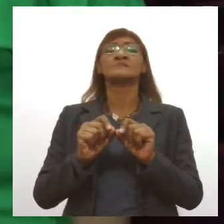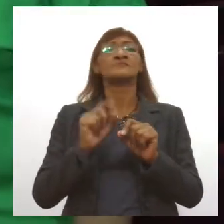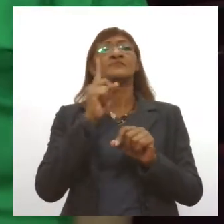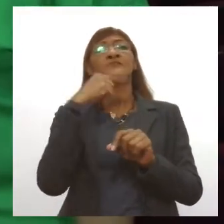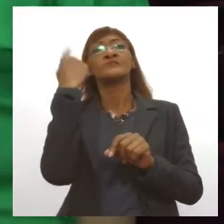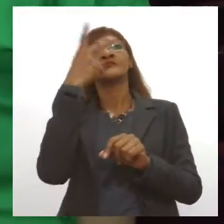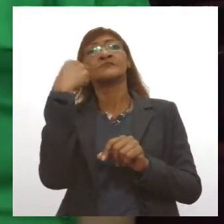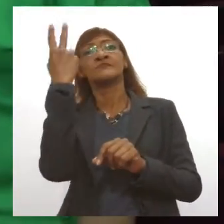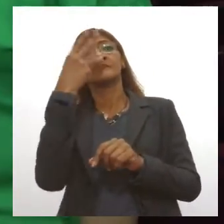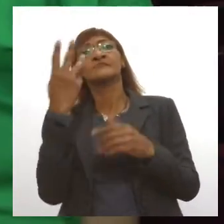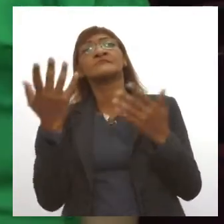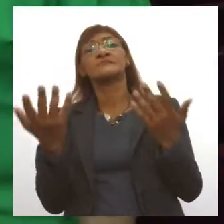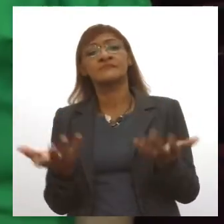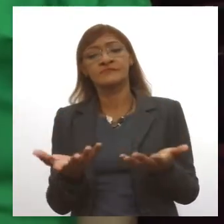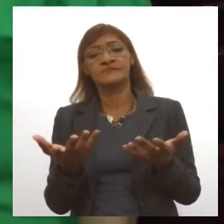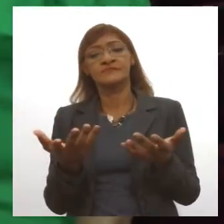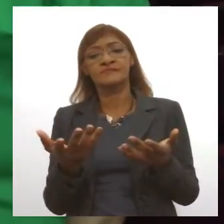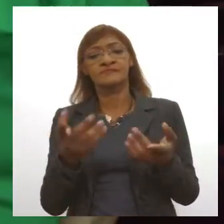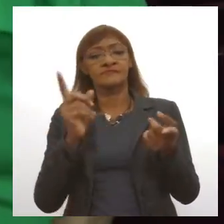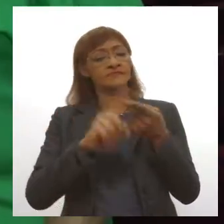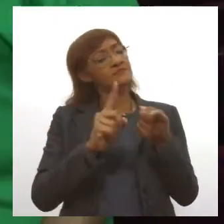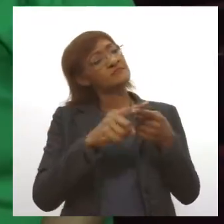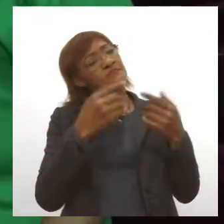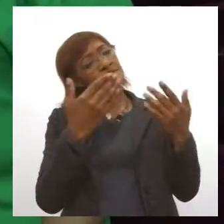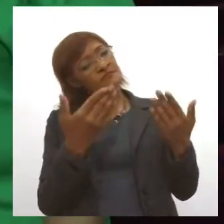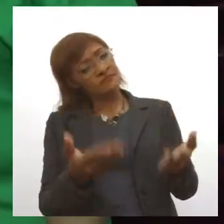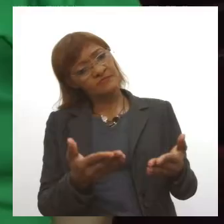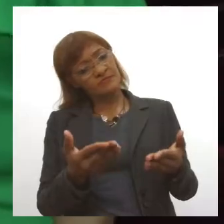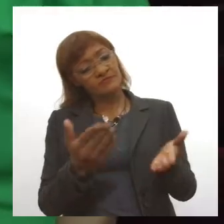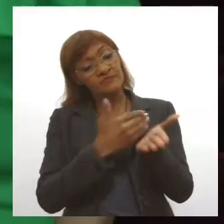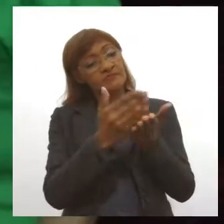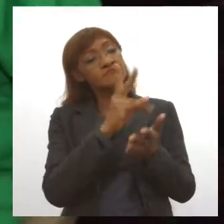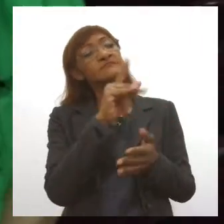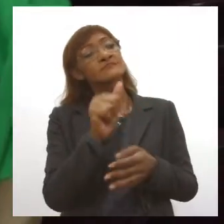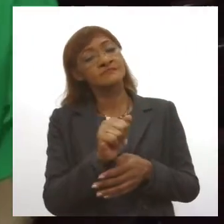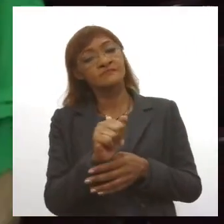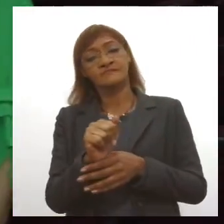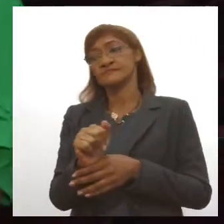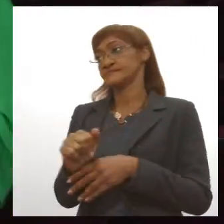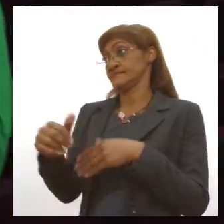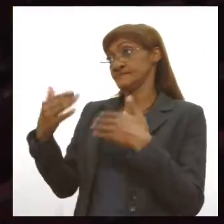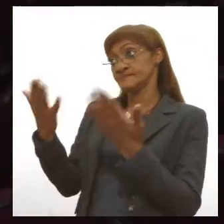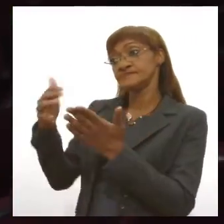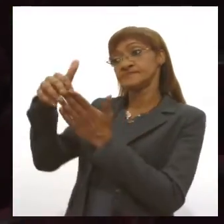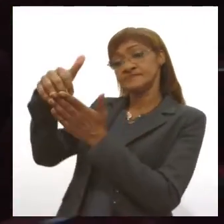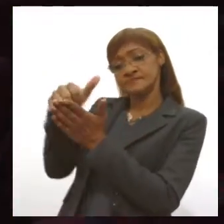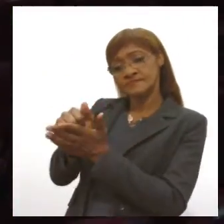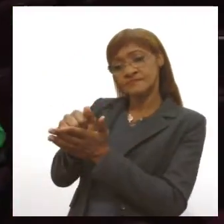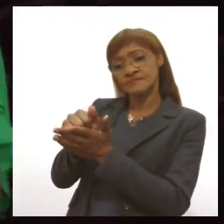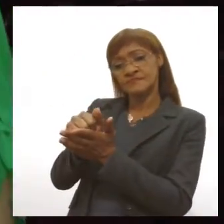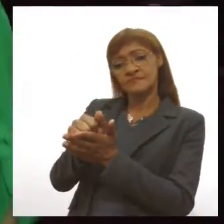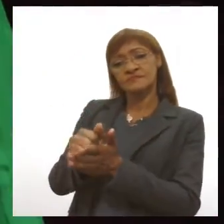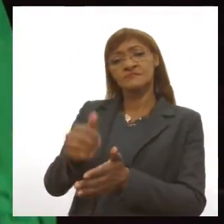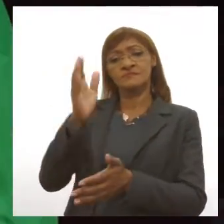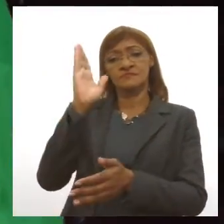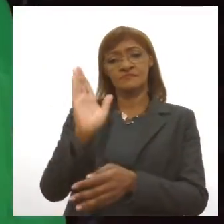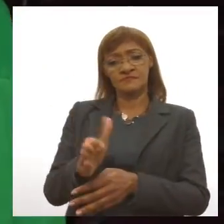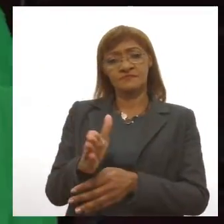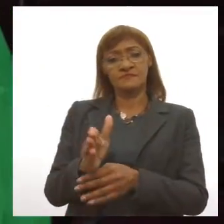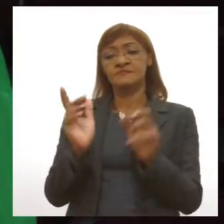e a previsão para o início dos cursos. Então, as inscrições estão sendo feitas no